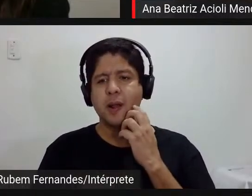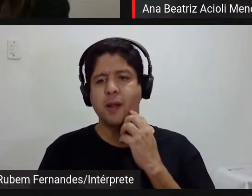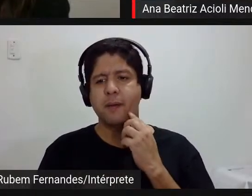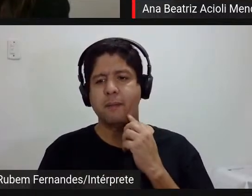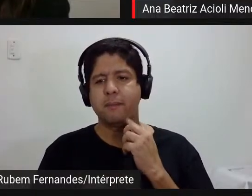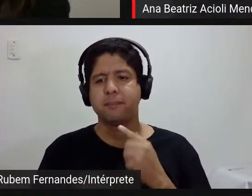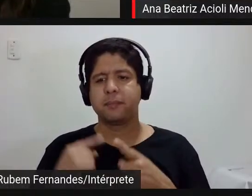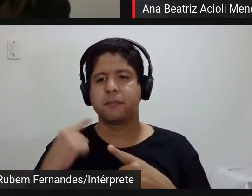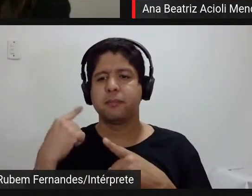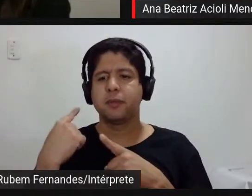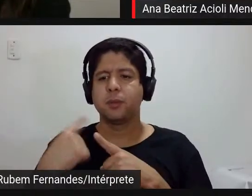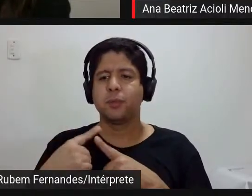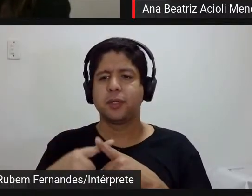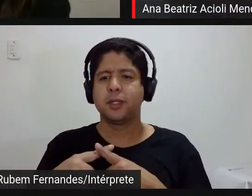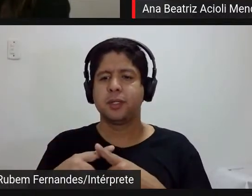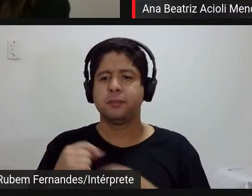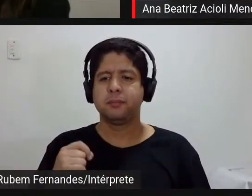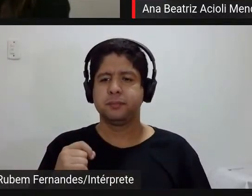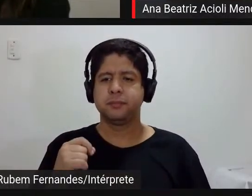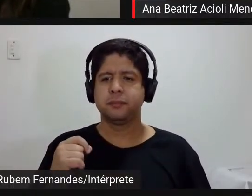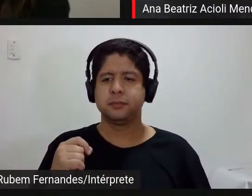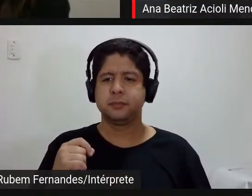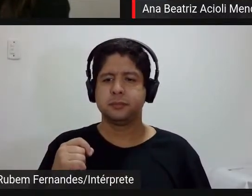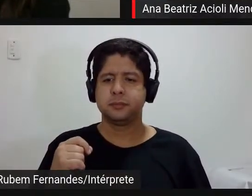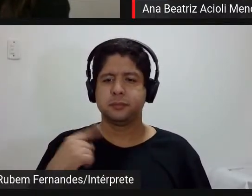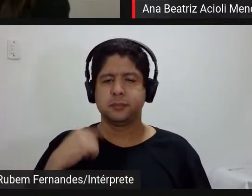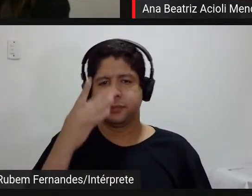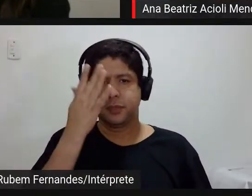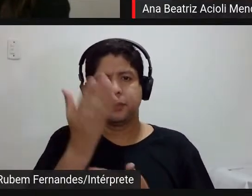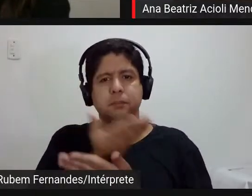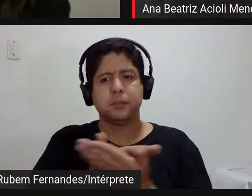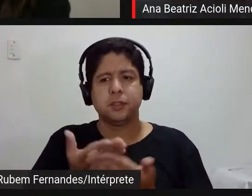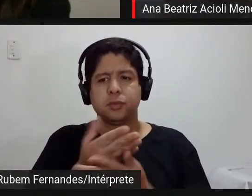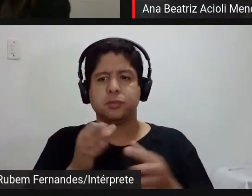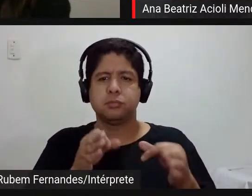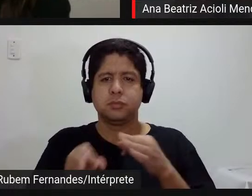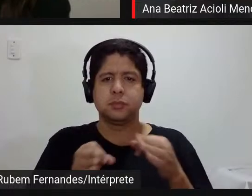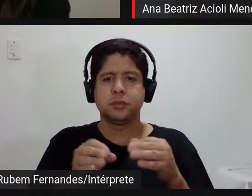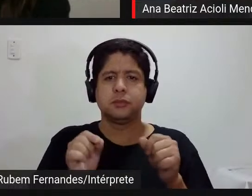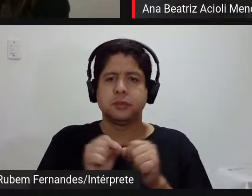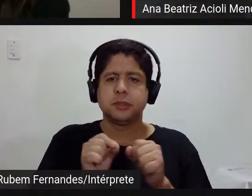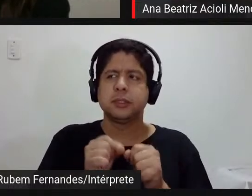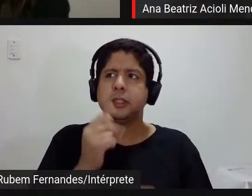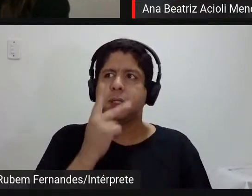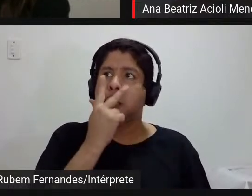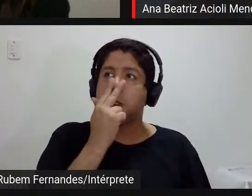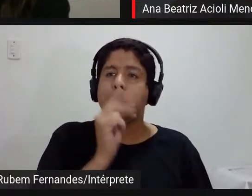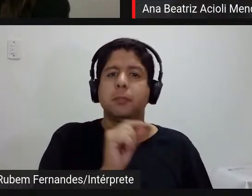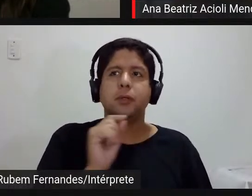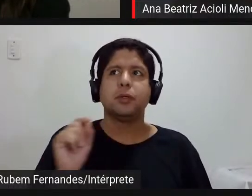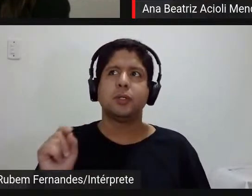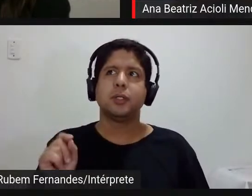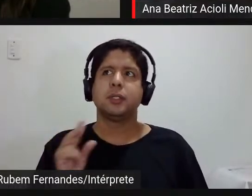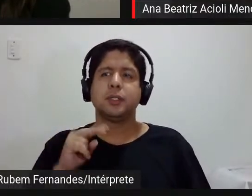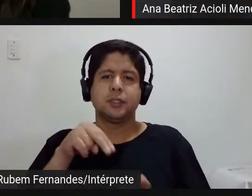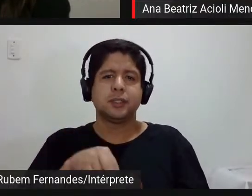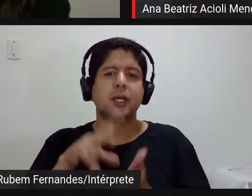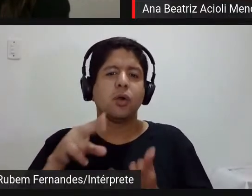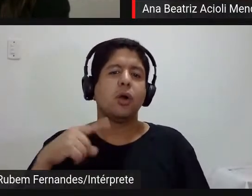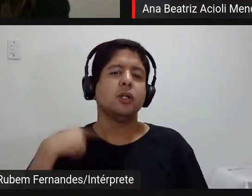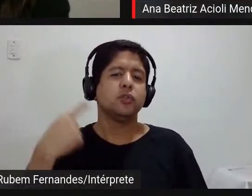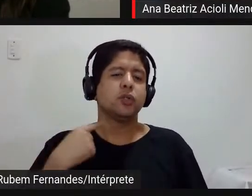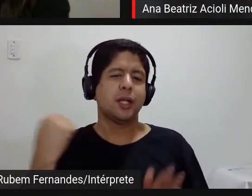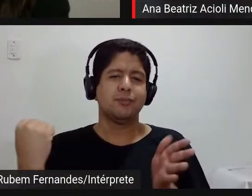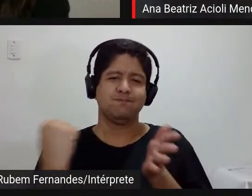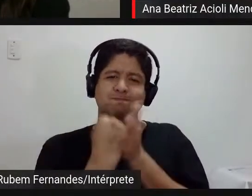é muito bem isso que o mediador está fazendo né então parece que é uma versão de advogado estereotipado